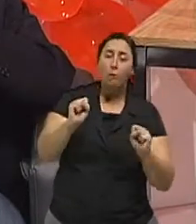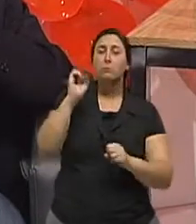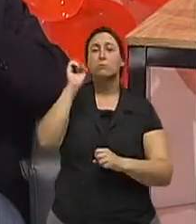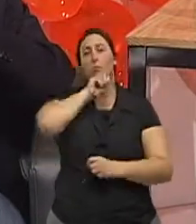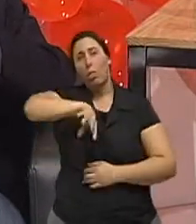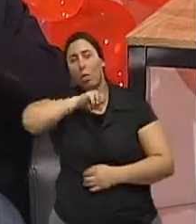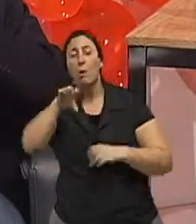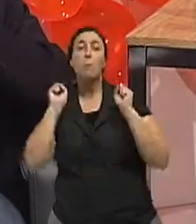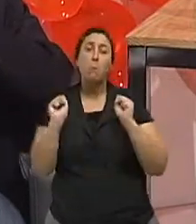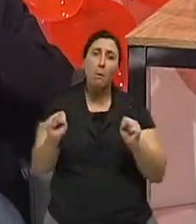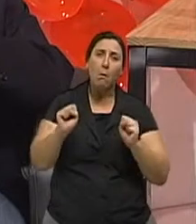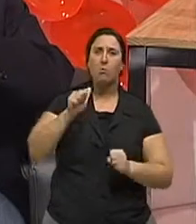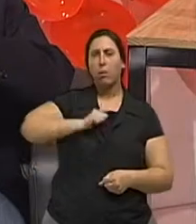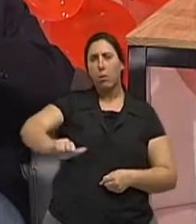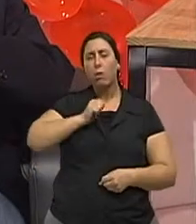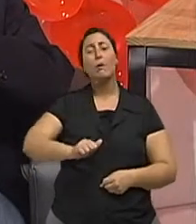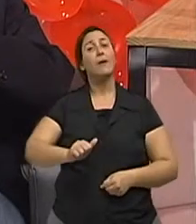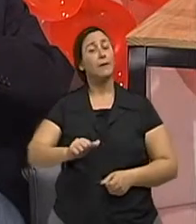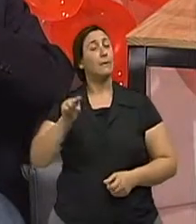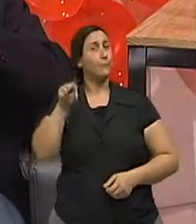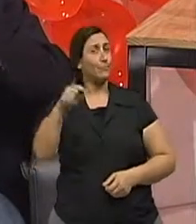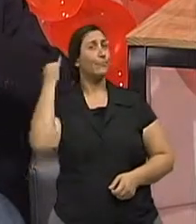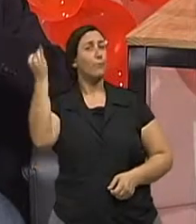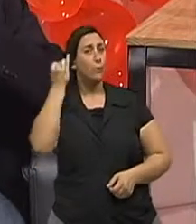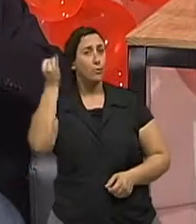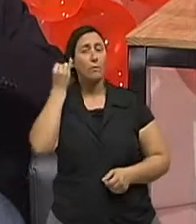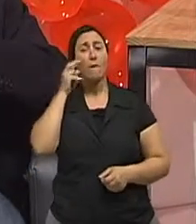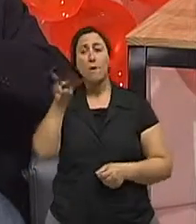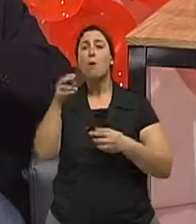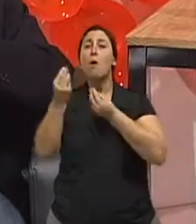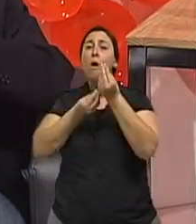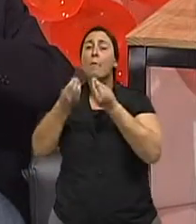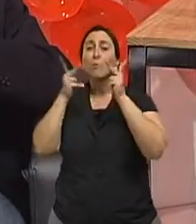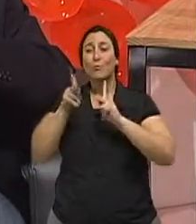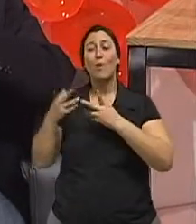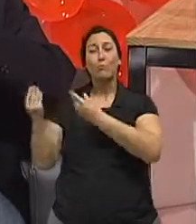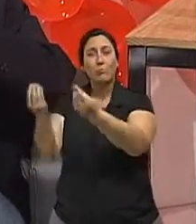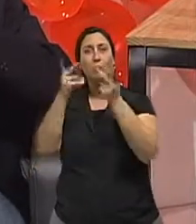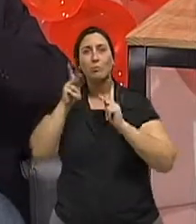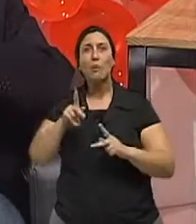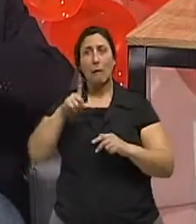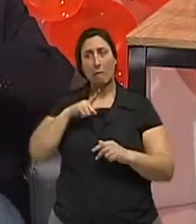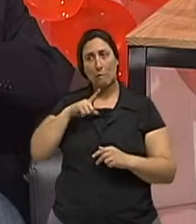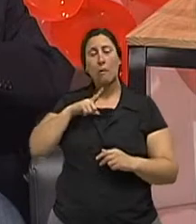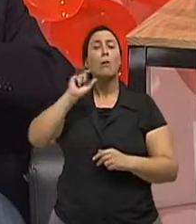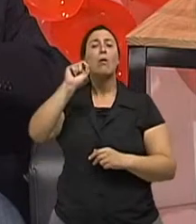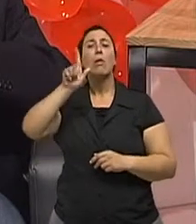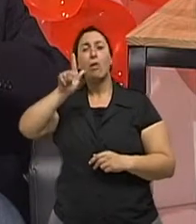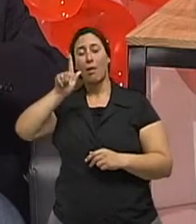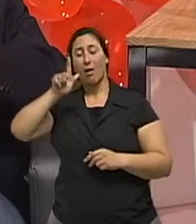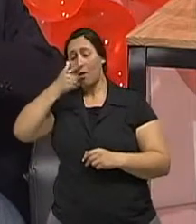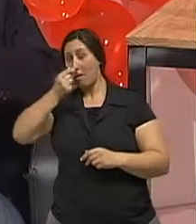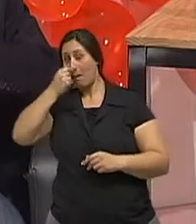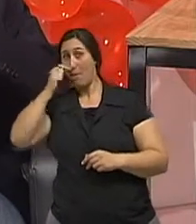E nós temos grupos importantes que podem ser acometidos pela gripe A, que são os idosos. Que é